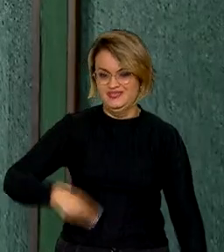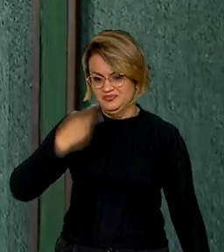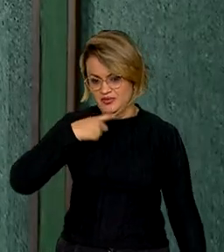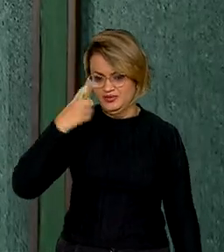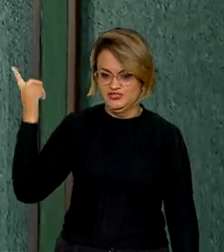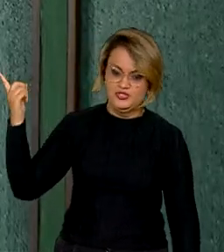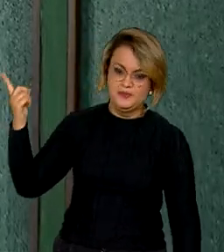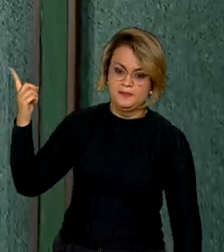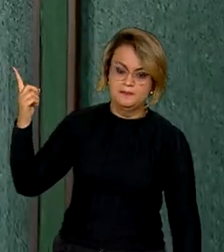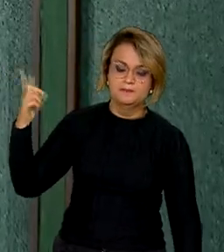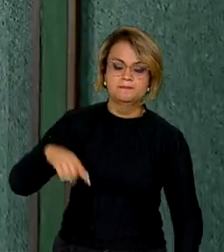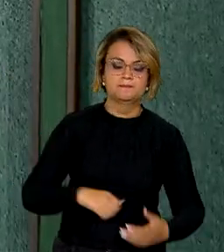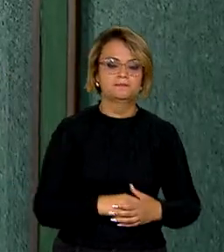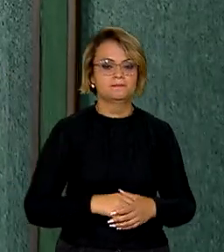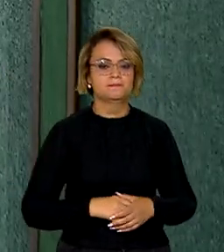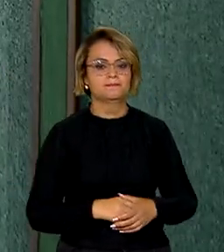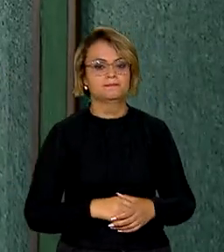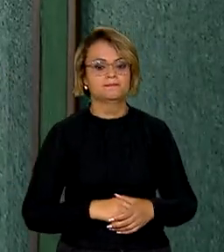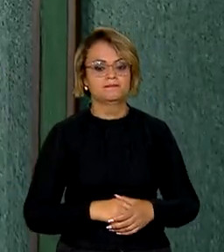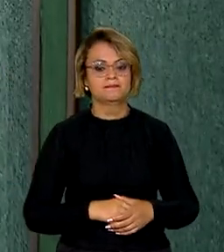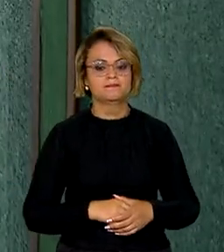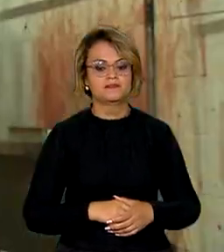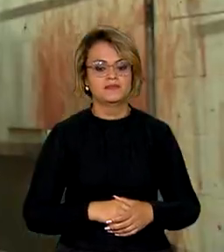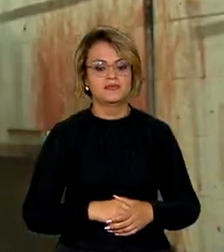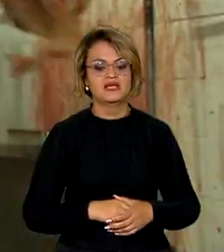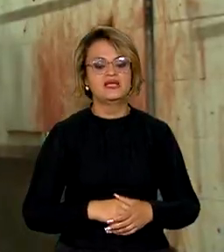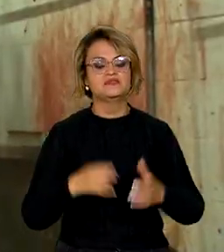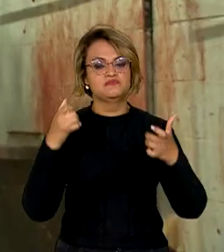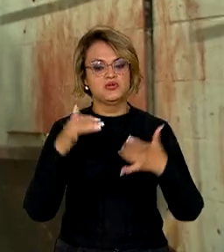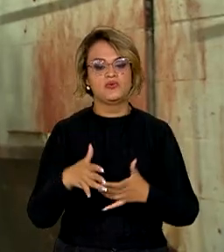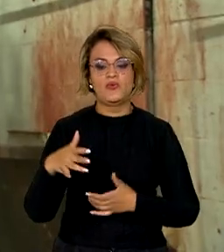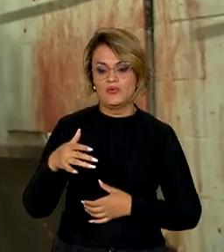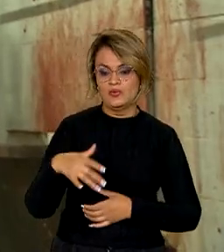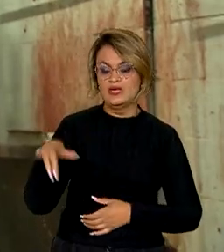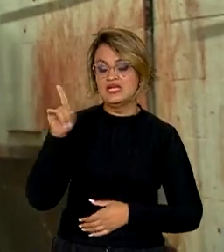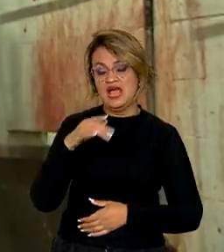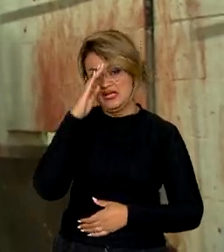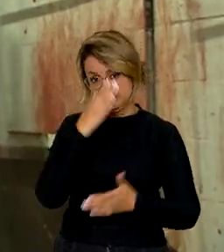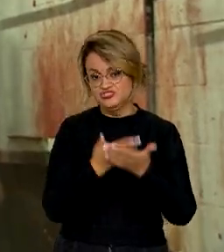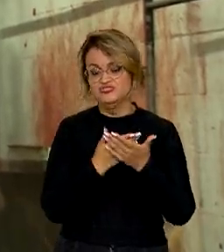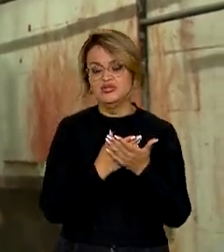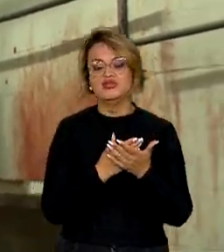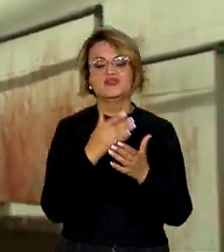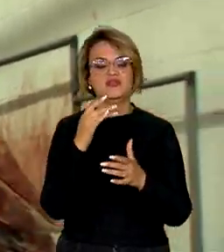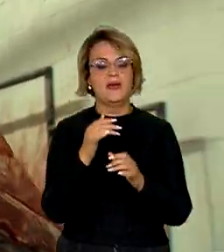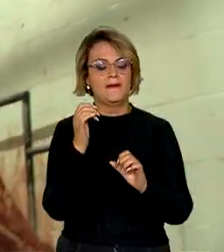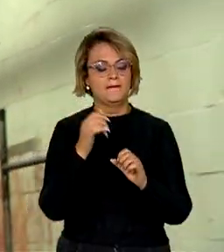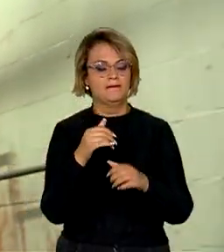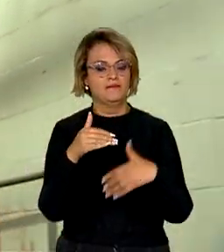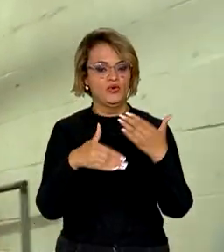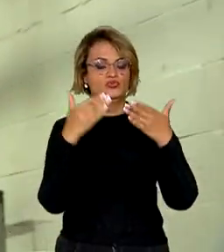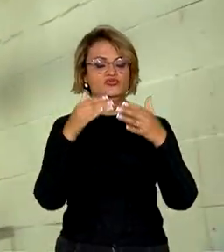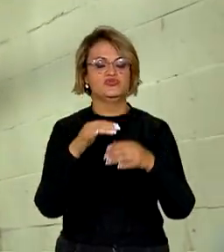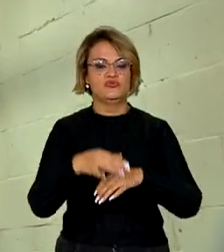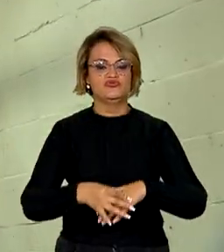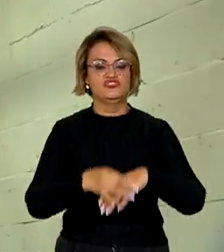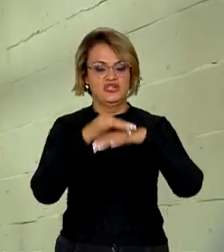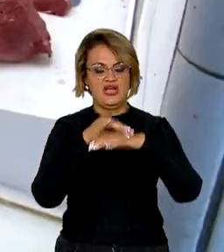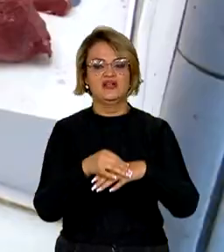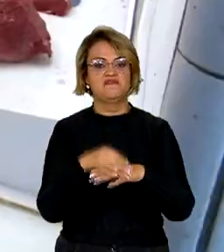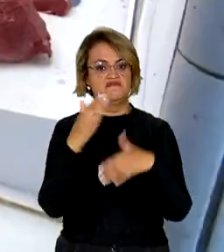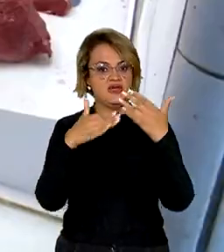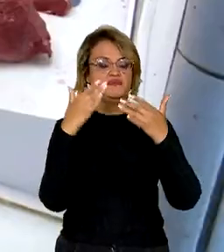Desenvolvimento Agrário e Agricultura Familiar, disse que aposta no aumento da produção destinada ao mercado